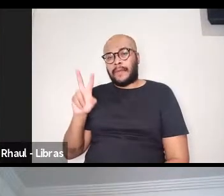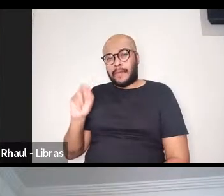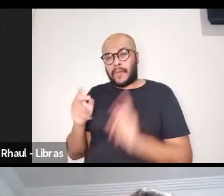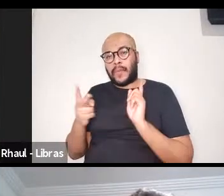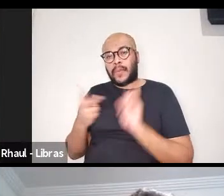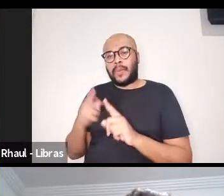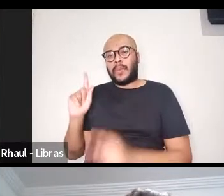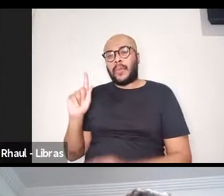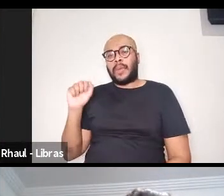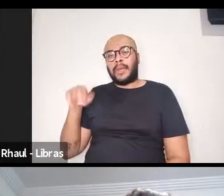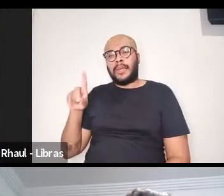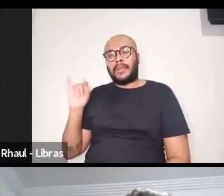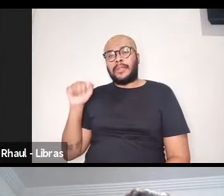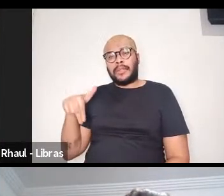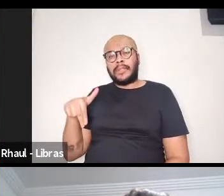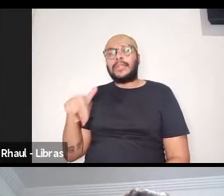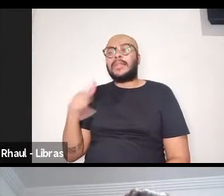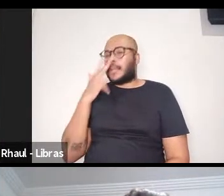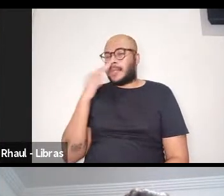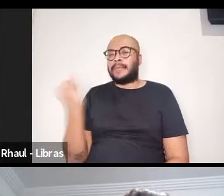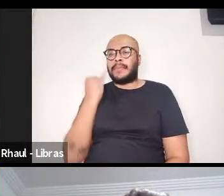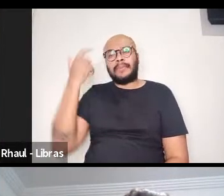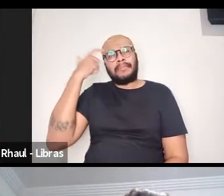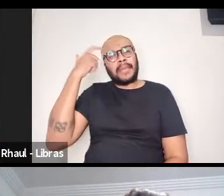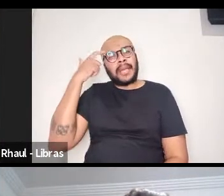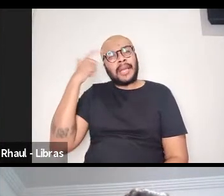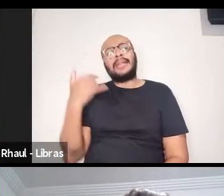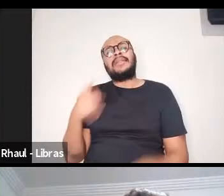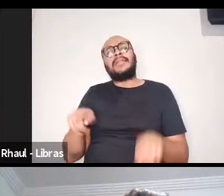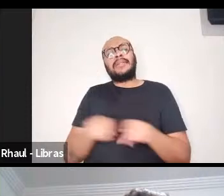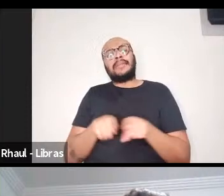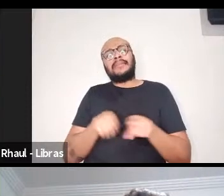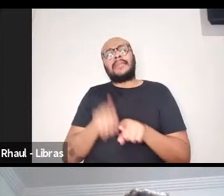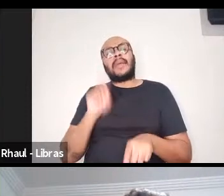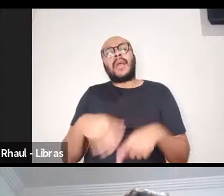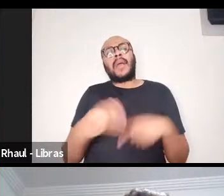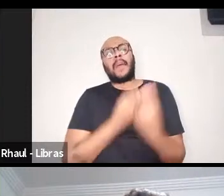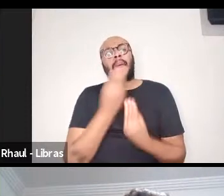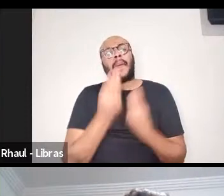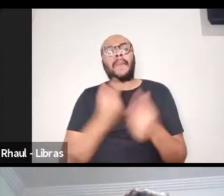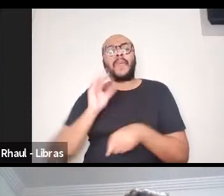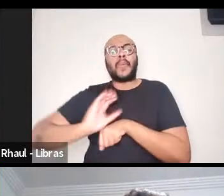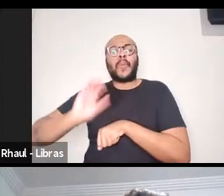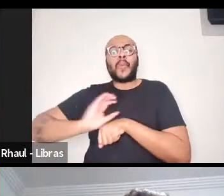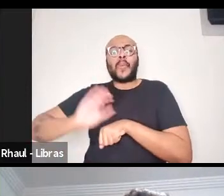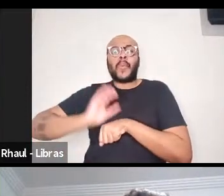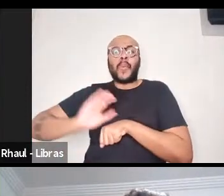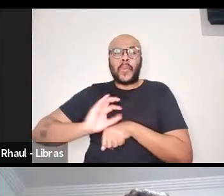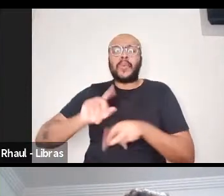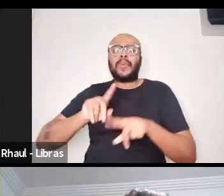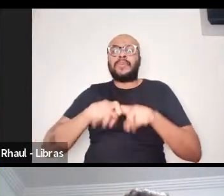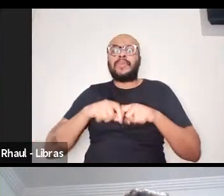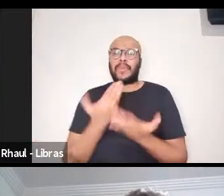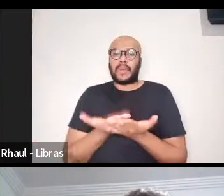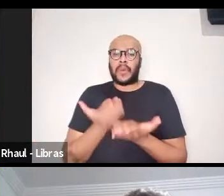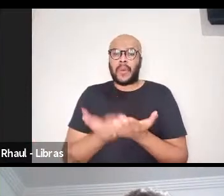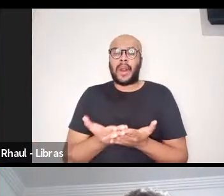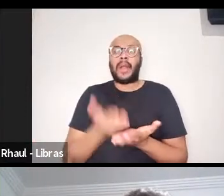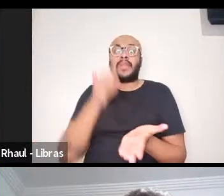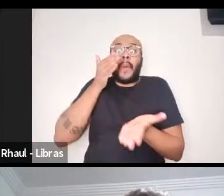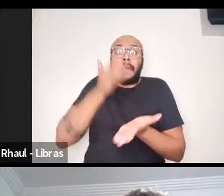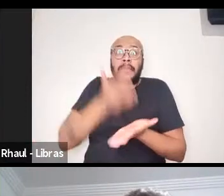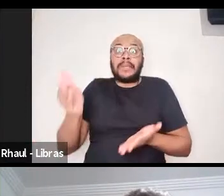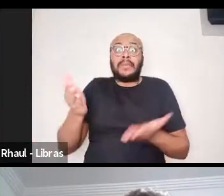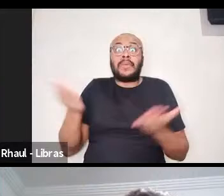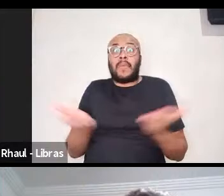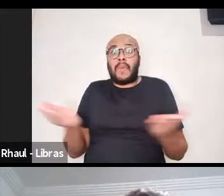pensando nessa dimensão também do nosso curso. Essa é uma aula inaugural, ela tem um